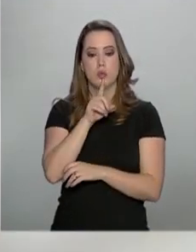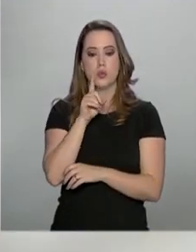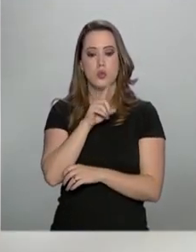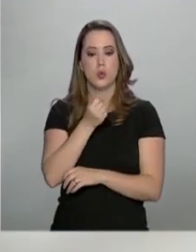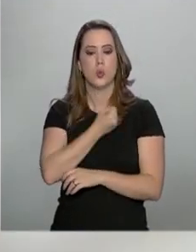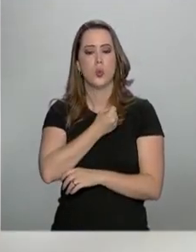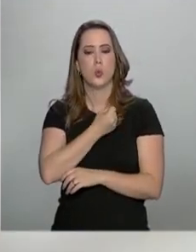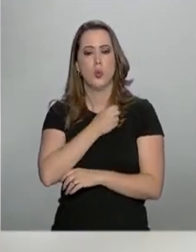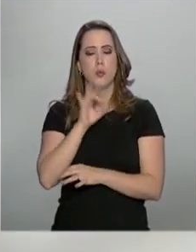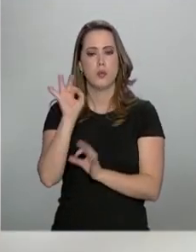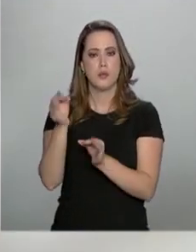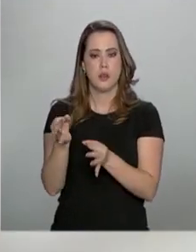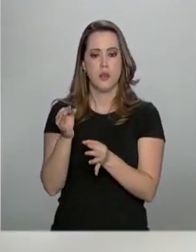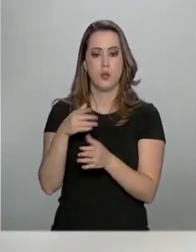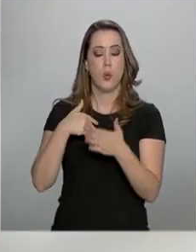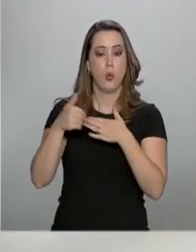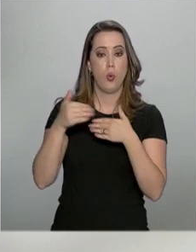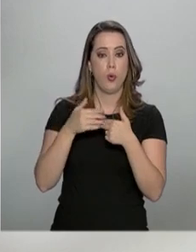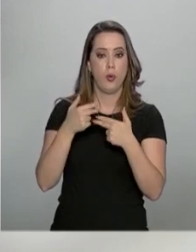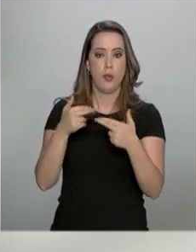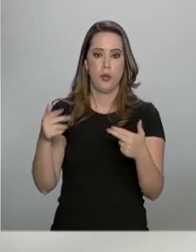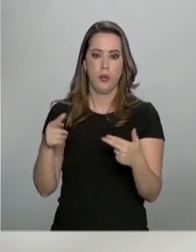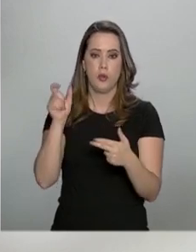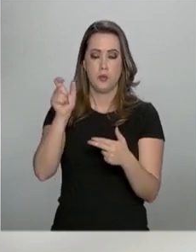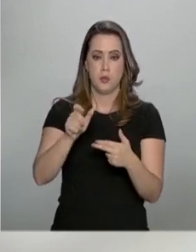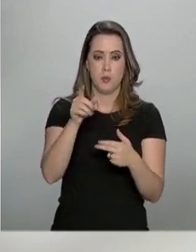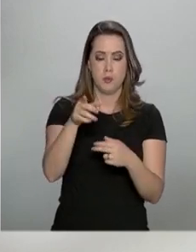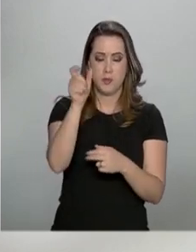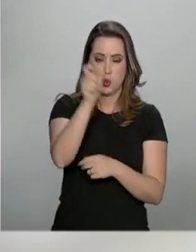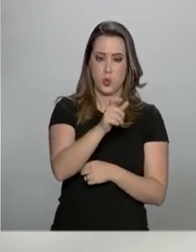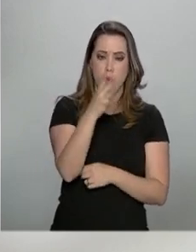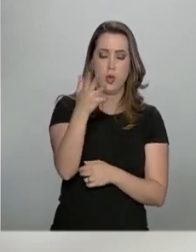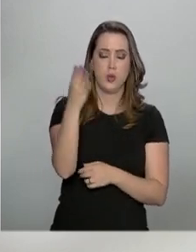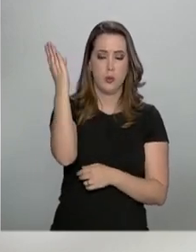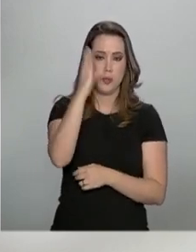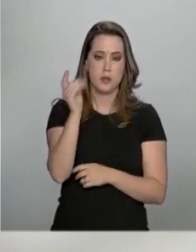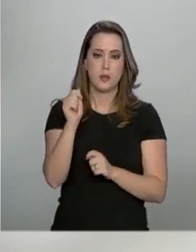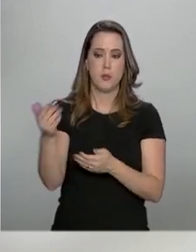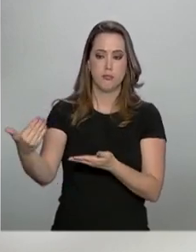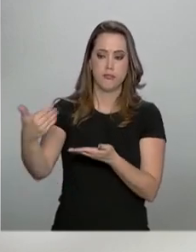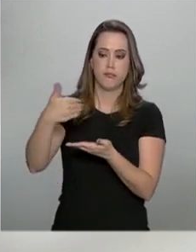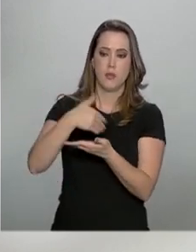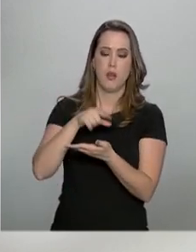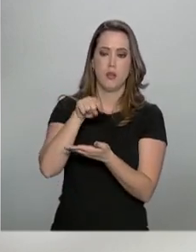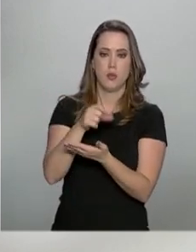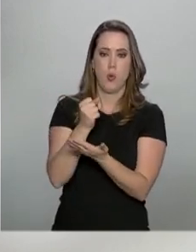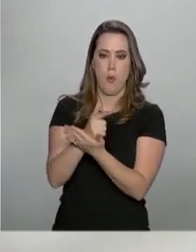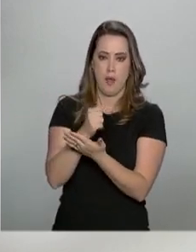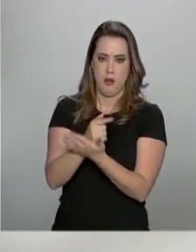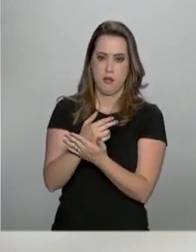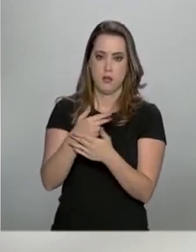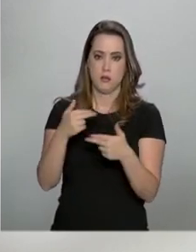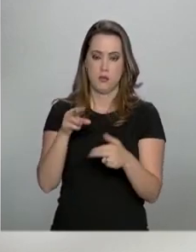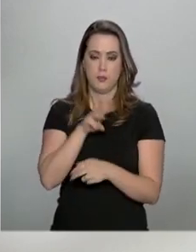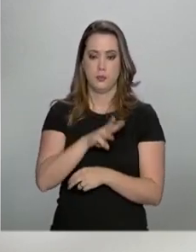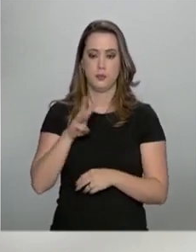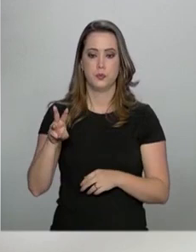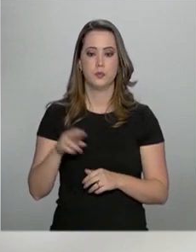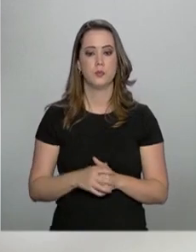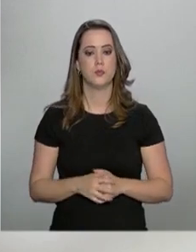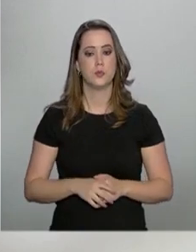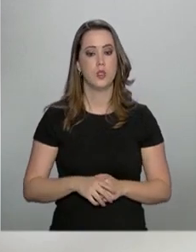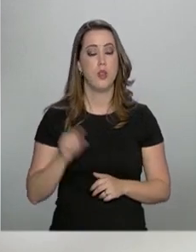identificador, para que qualquer residente no Brasil possa receber as encomendas compradas via internet.